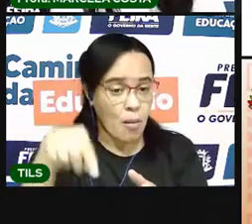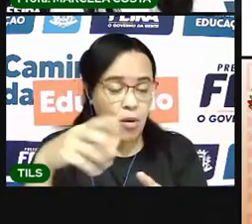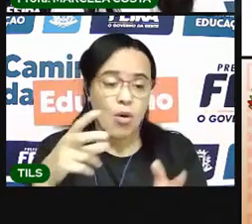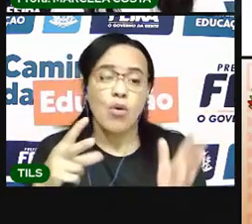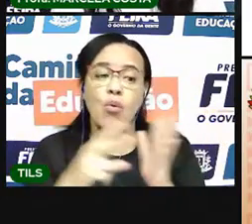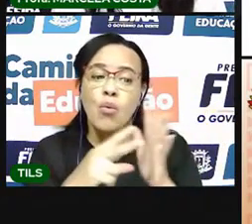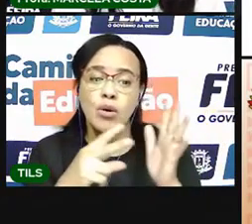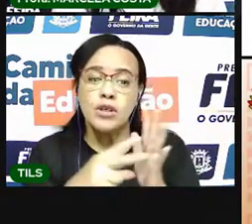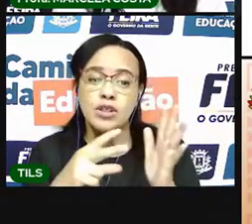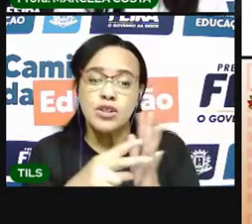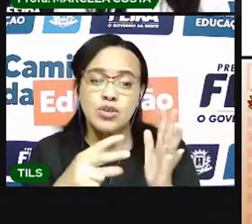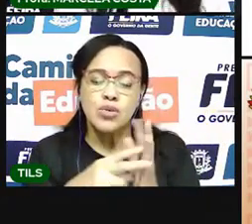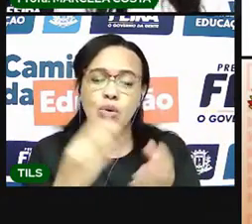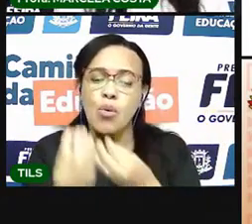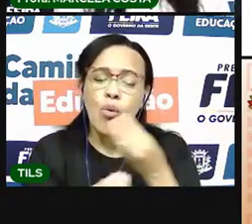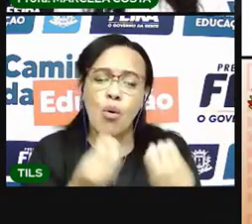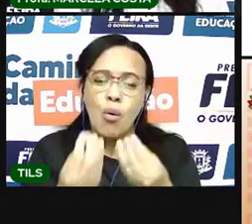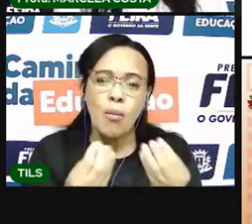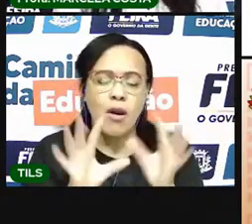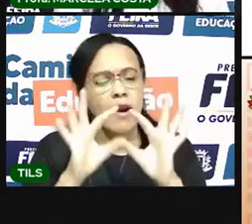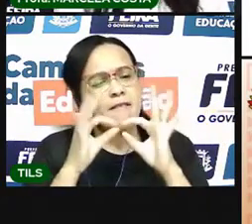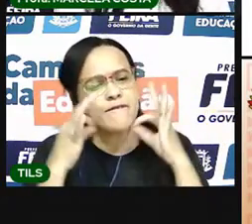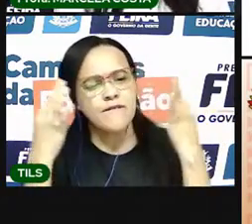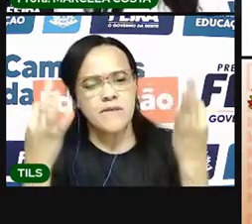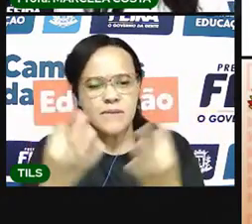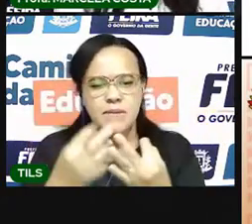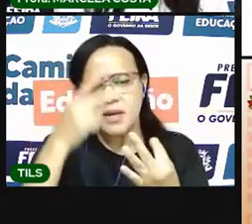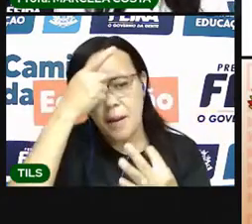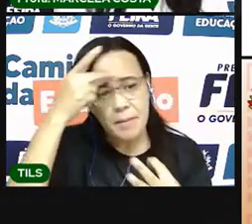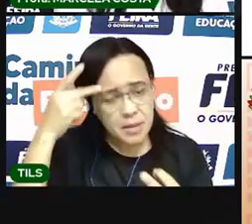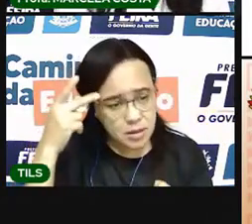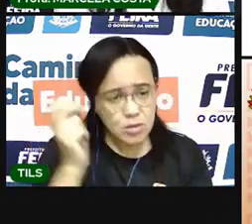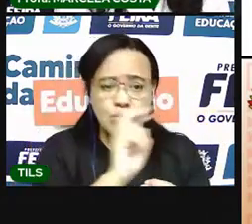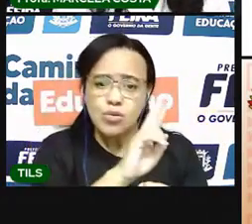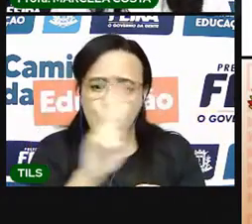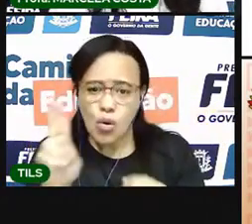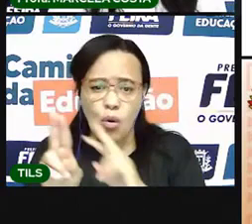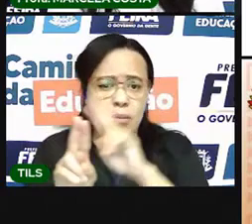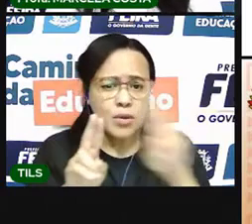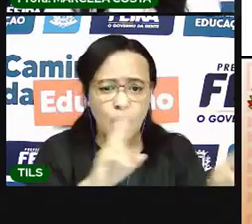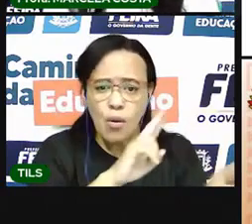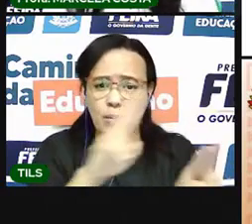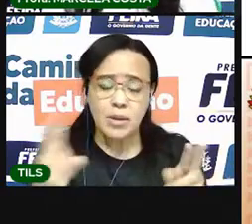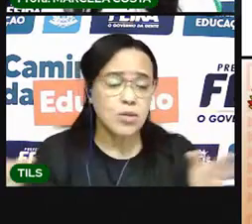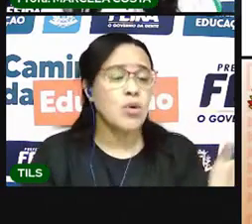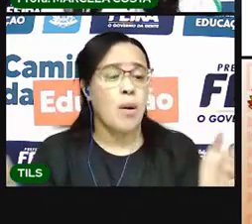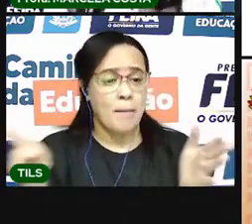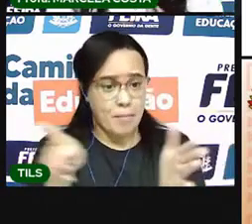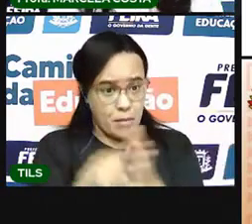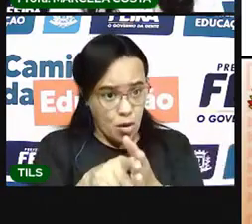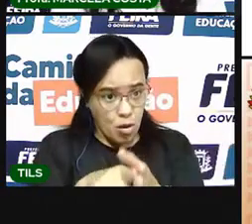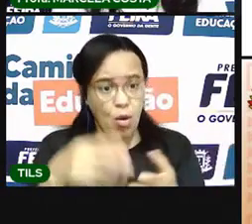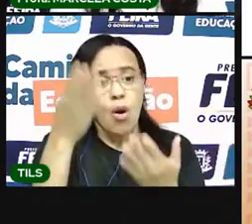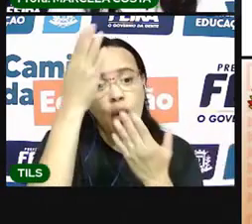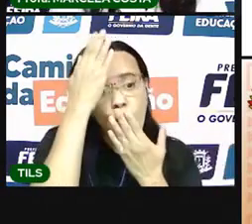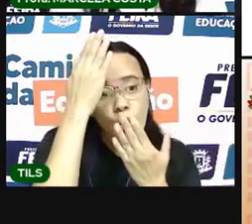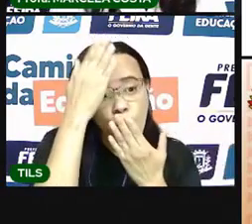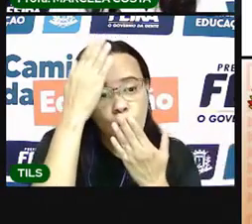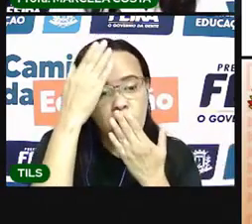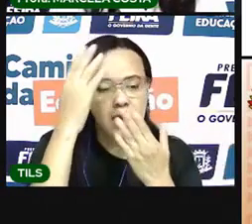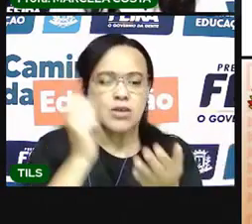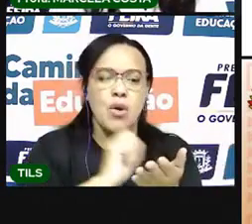famílias tem vários nomes, tanto de origem indígena, quanto de origem africana, de origem